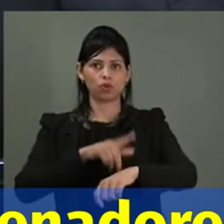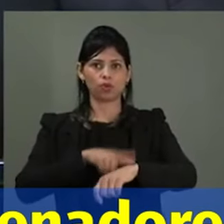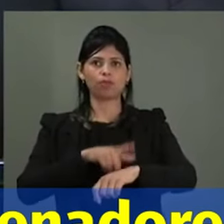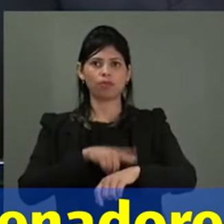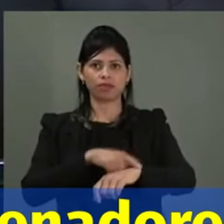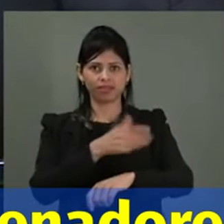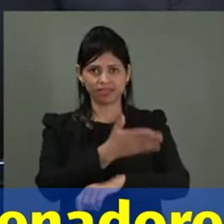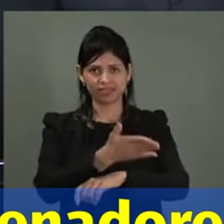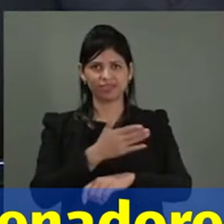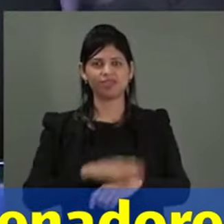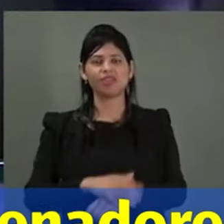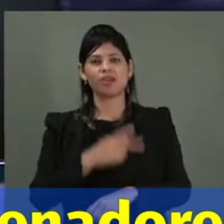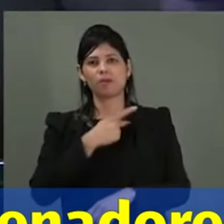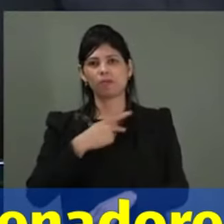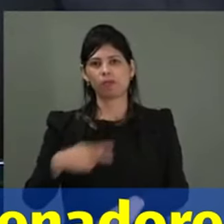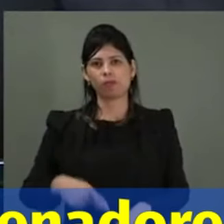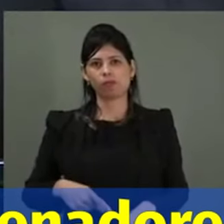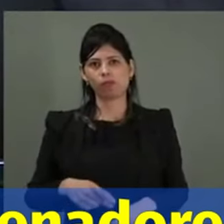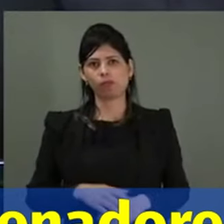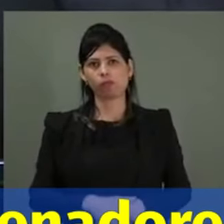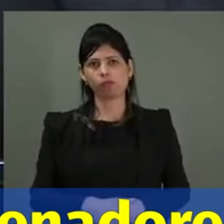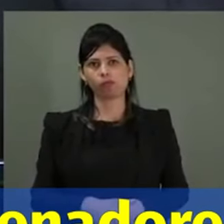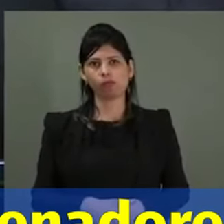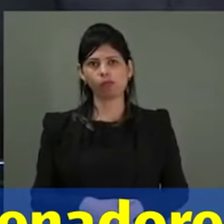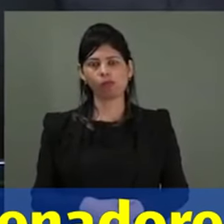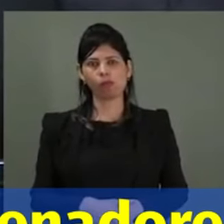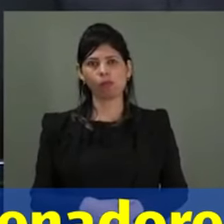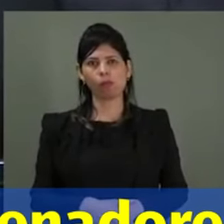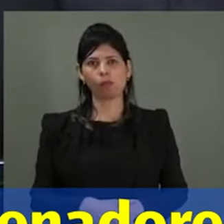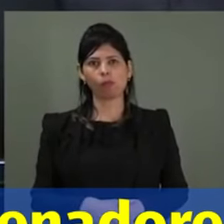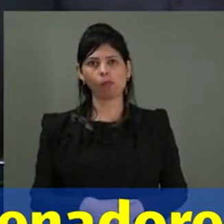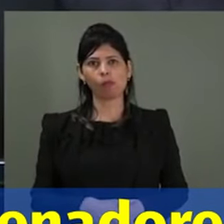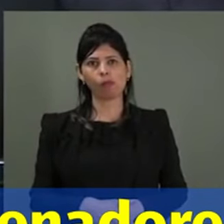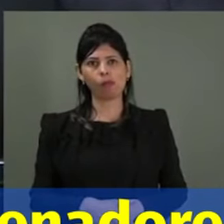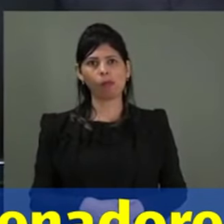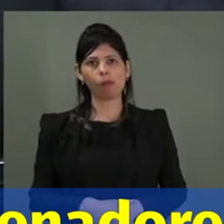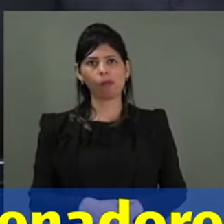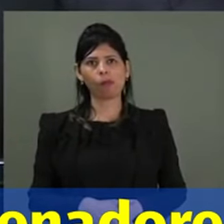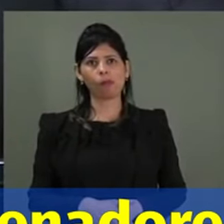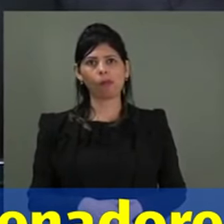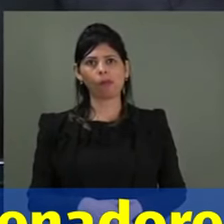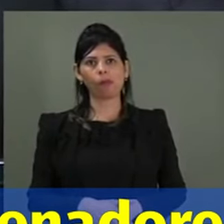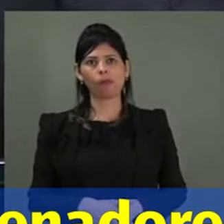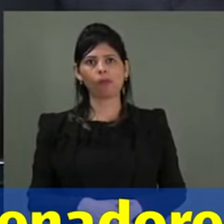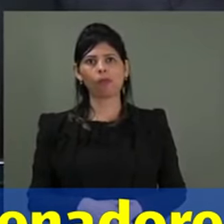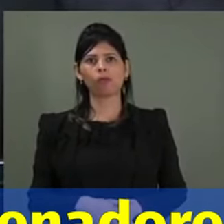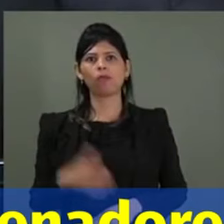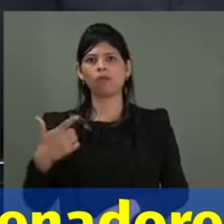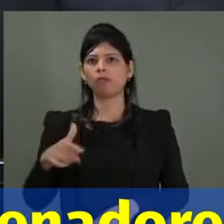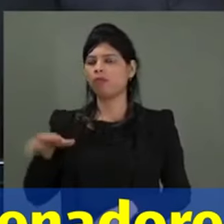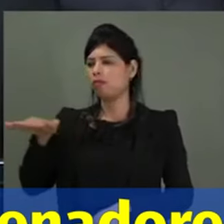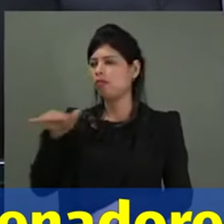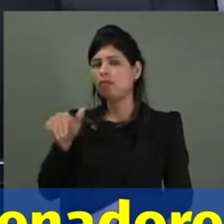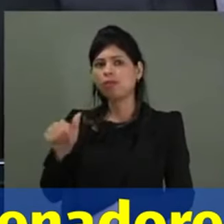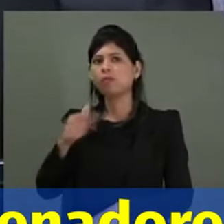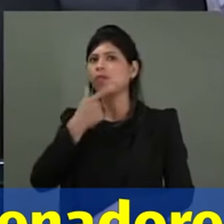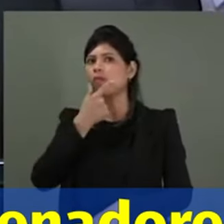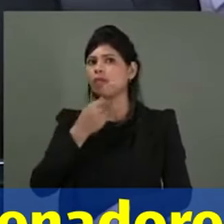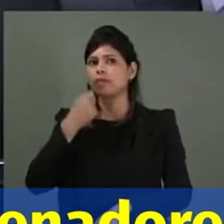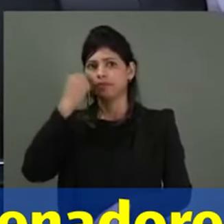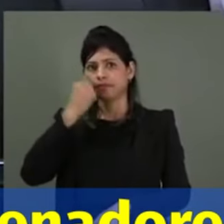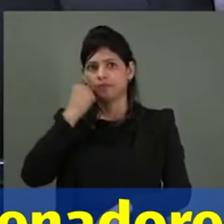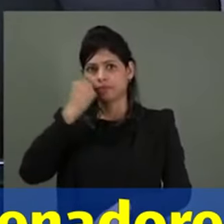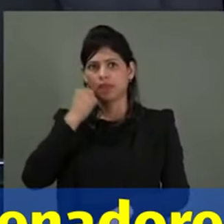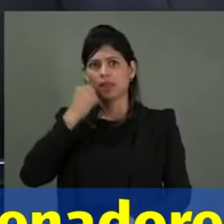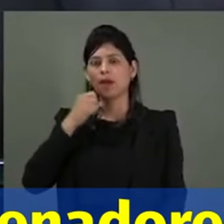da presidência. O próximo orador, senador Gilão? Magno Malta. Magno Malta. Magno Malta ou Gilão? Senador